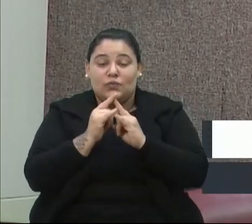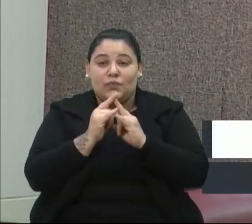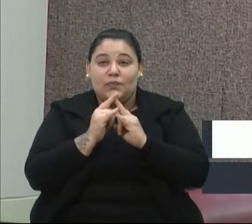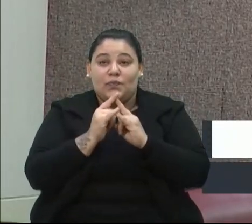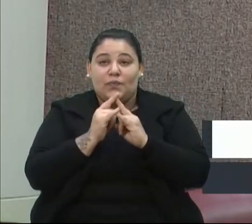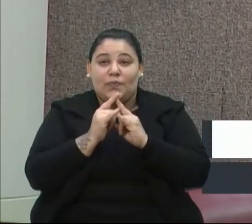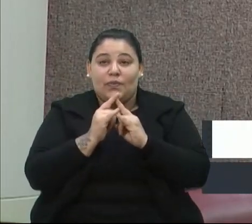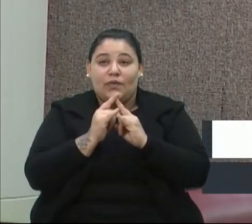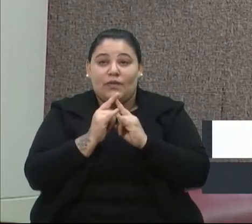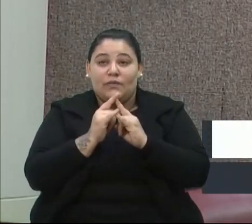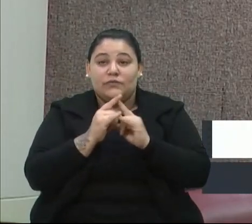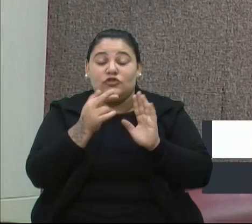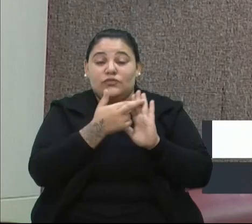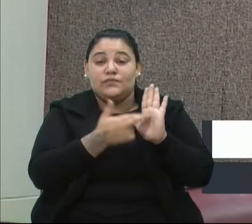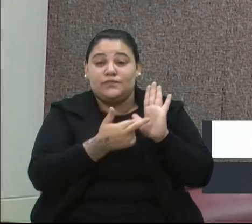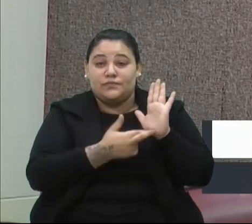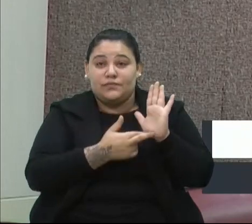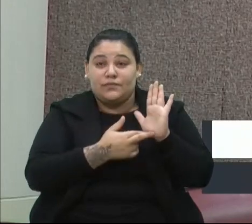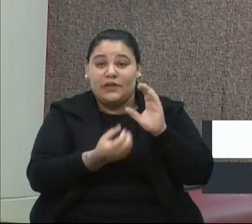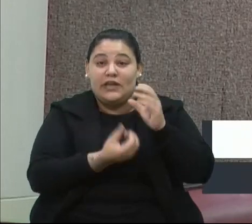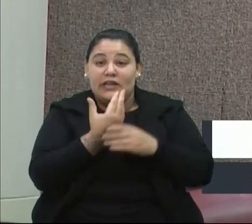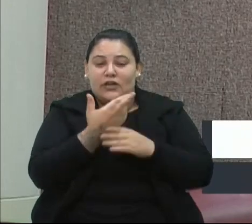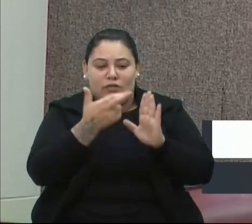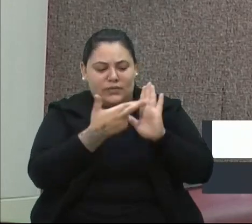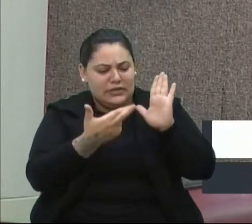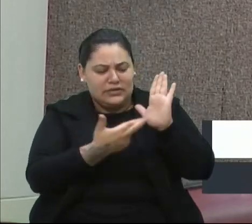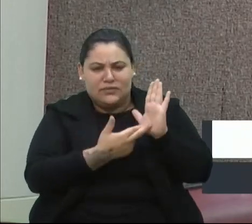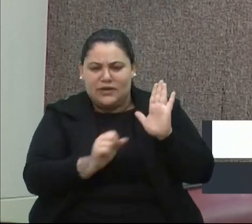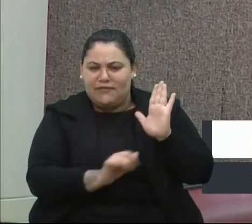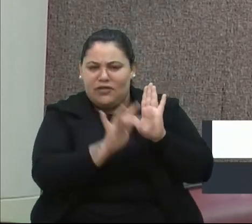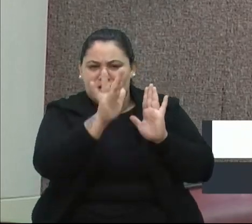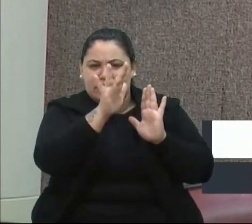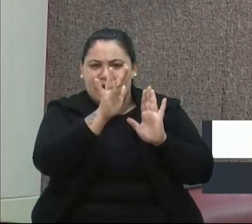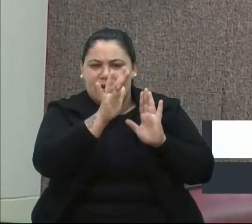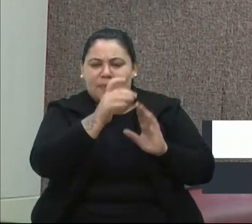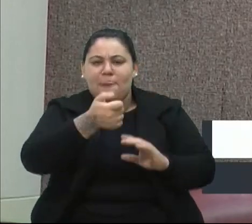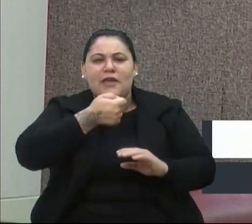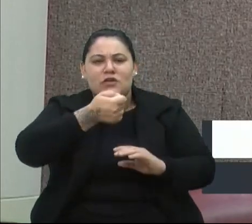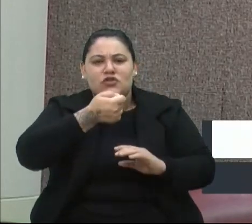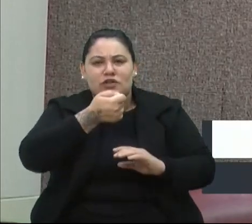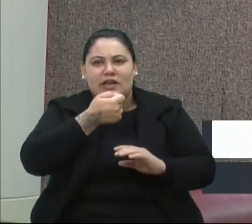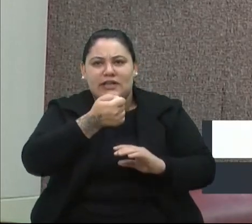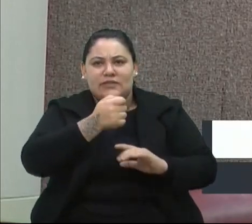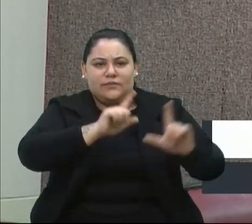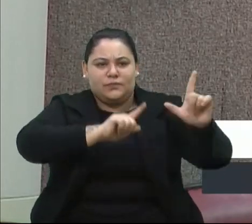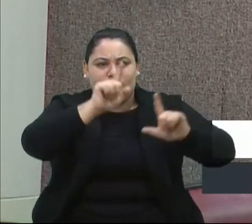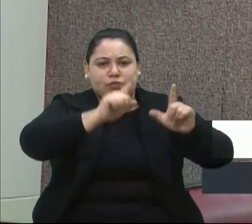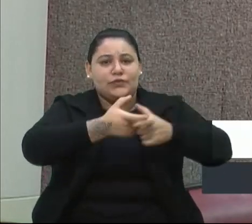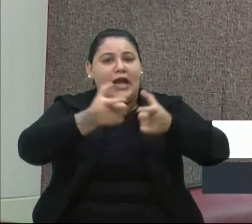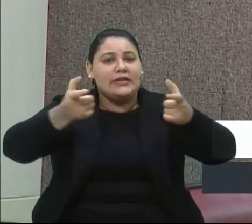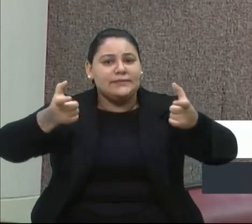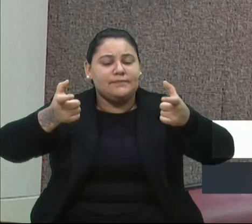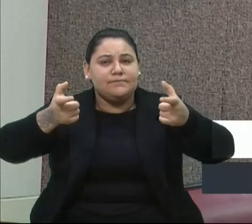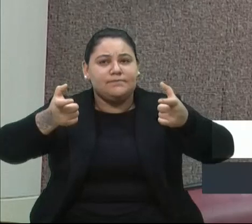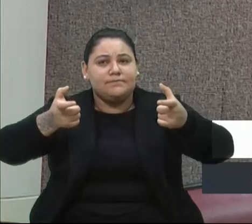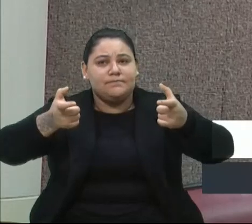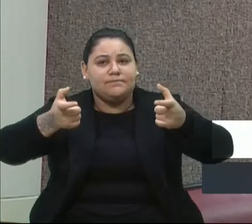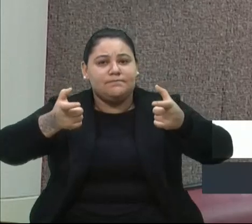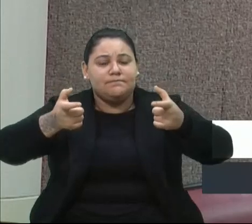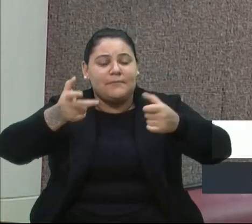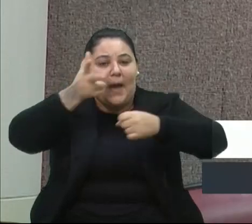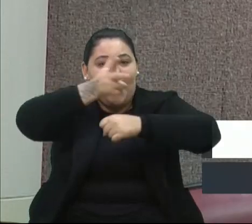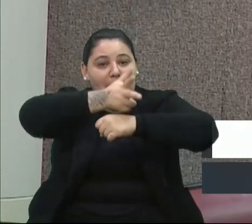E criou a regulamentação para valorizar jornalismo das grandes redes. A mídia